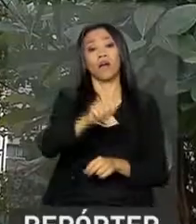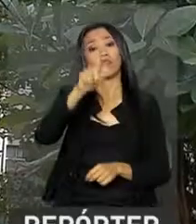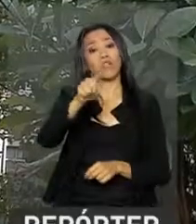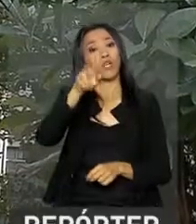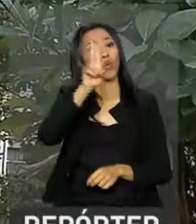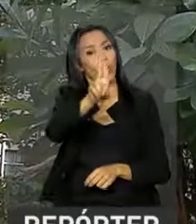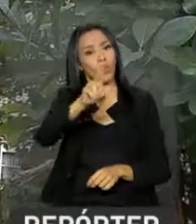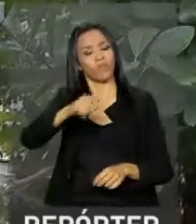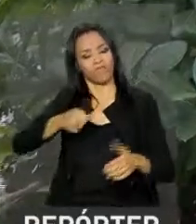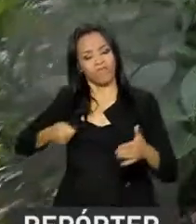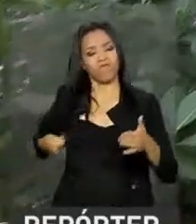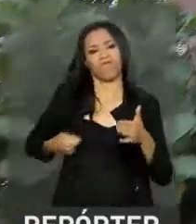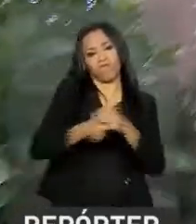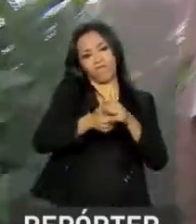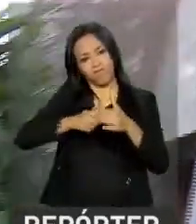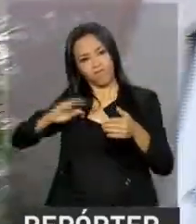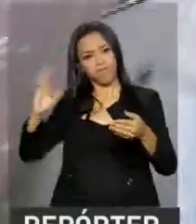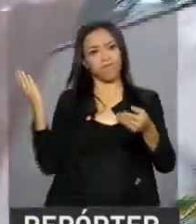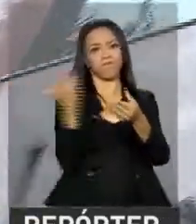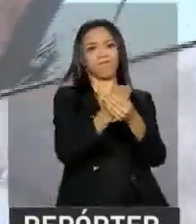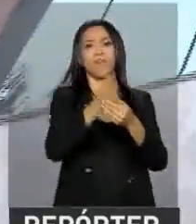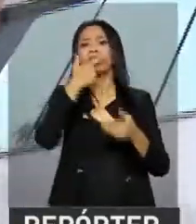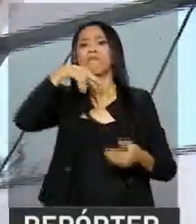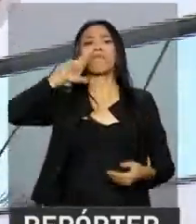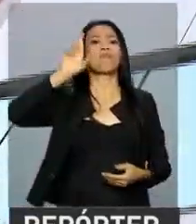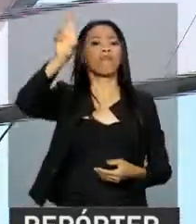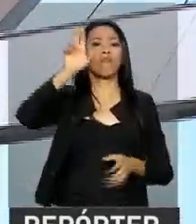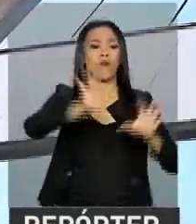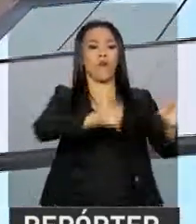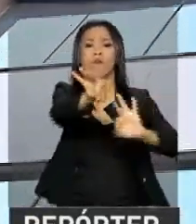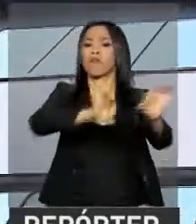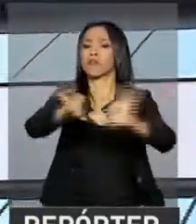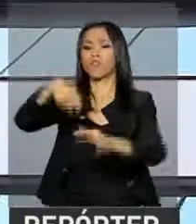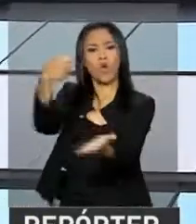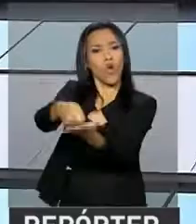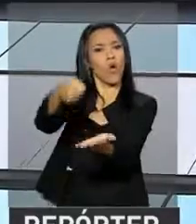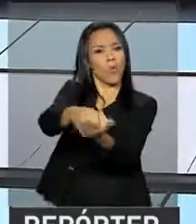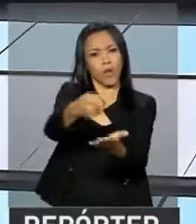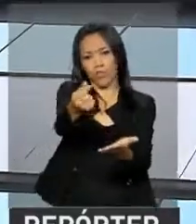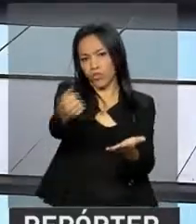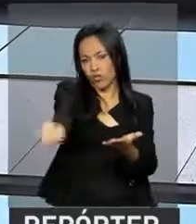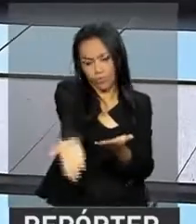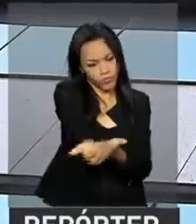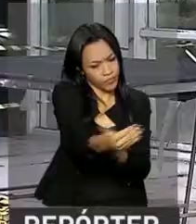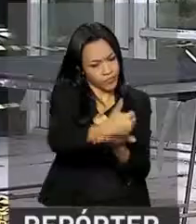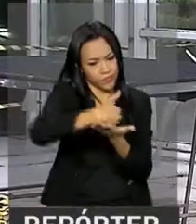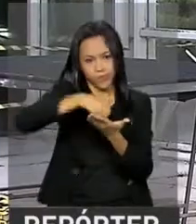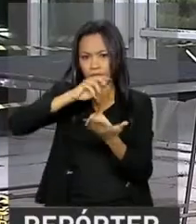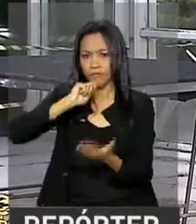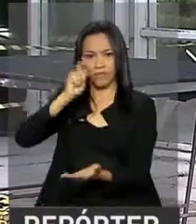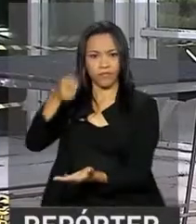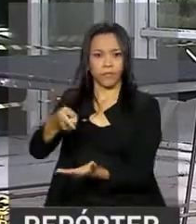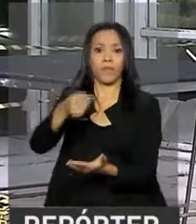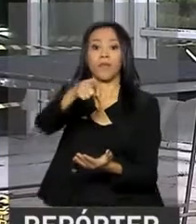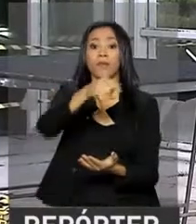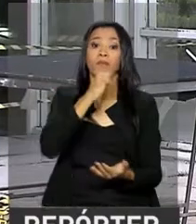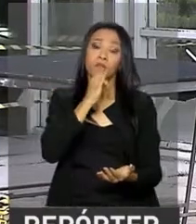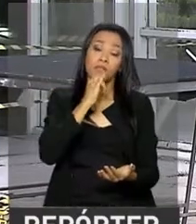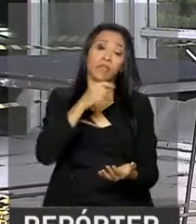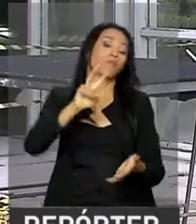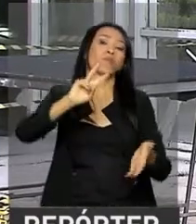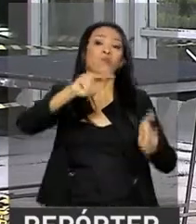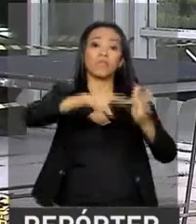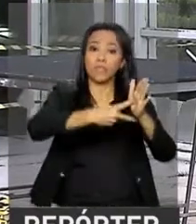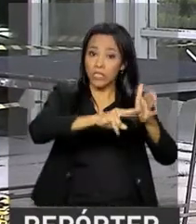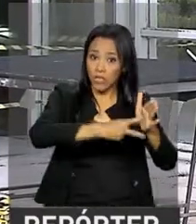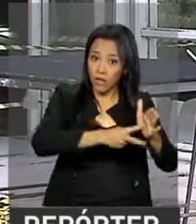Entrou com uma ação contra os organizadores do evento para cobrar o ressarcimento dos prejuízos. Entidades como a Central